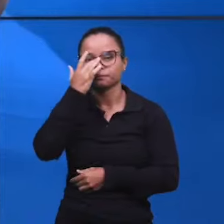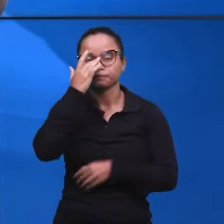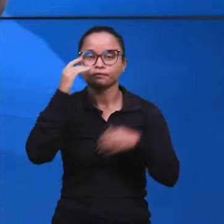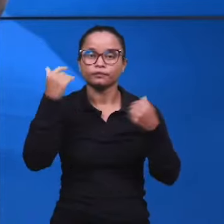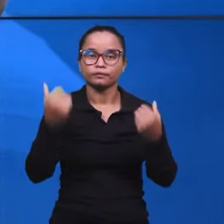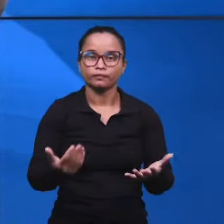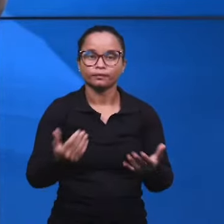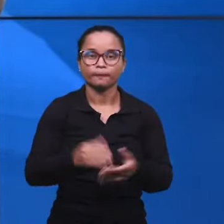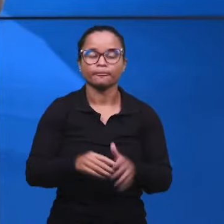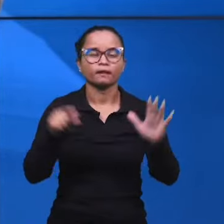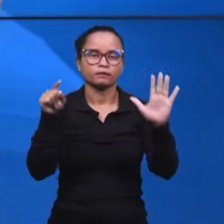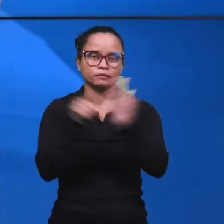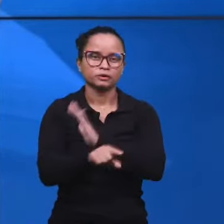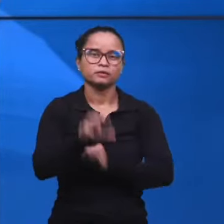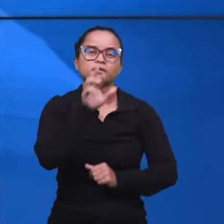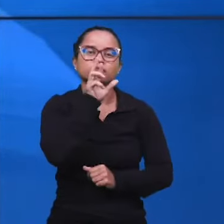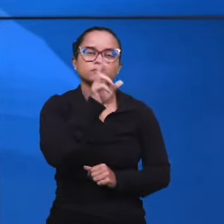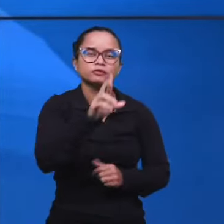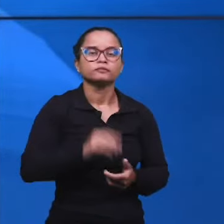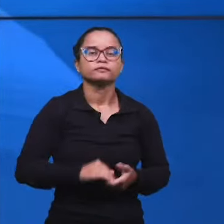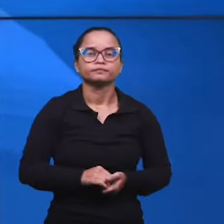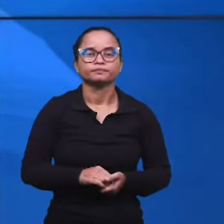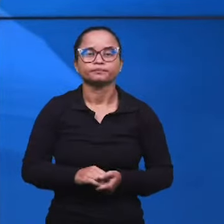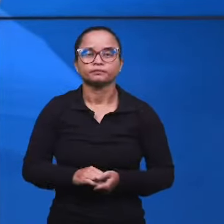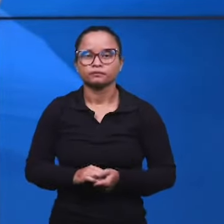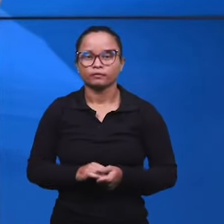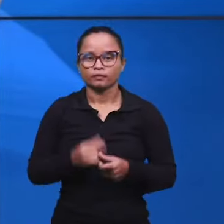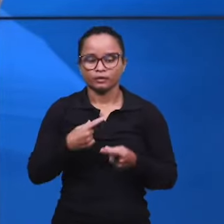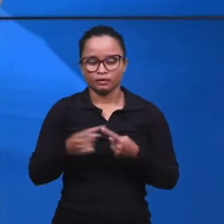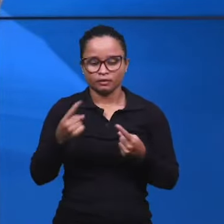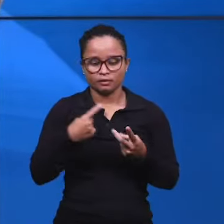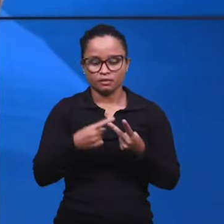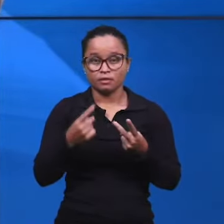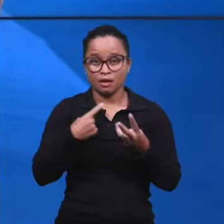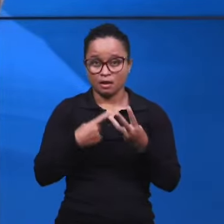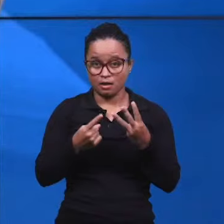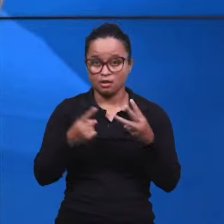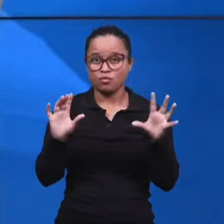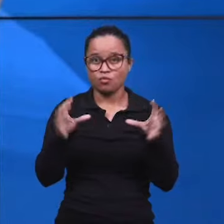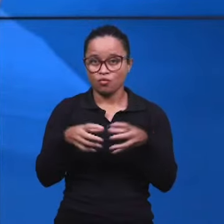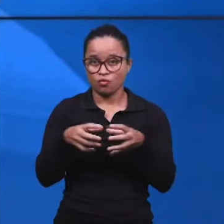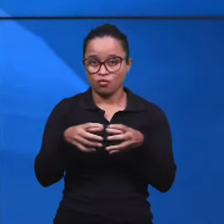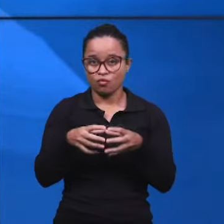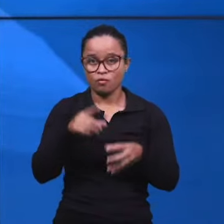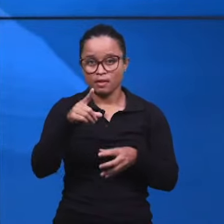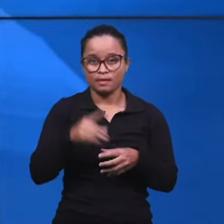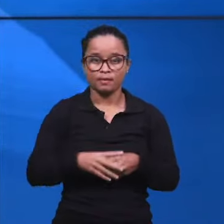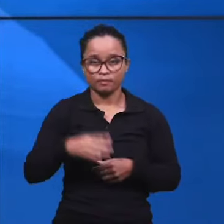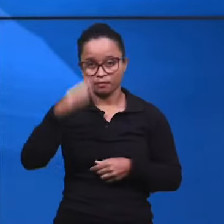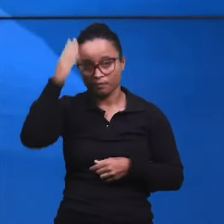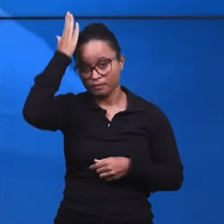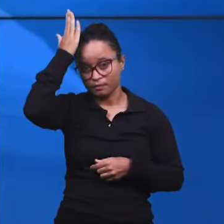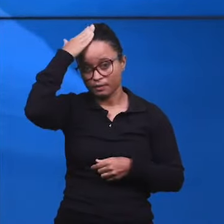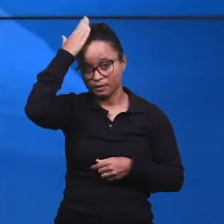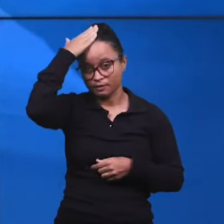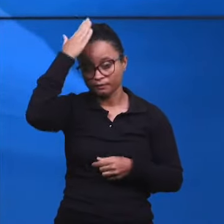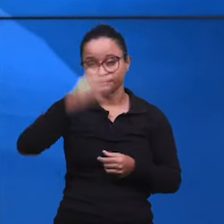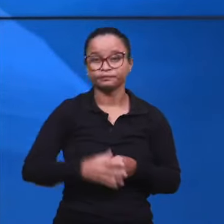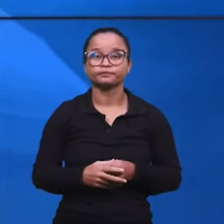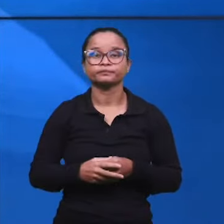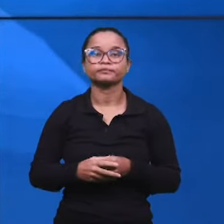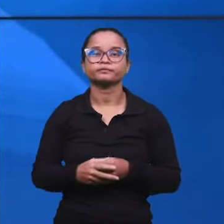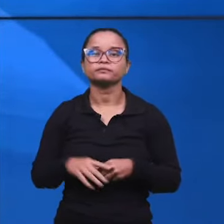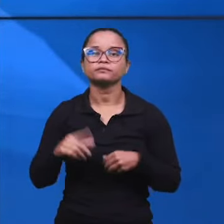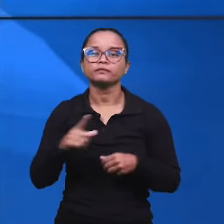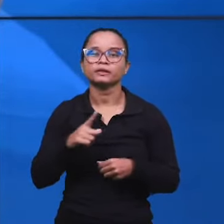adolescentes? E essa pergunta, ela vai ser respondida por três grupos. Primeiramente, lá do Paraná, nós temos